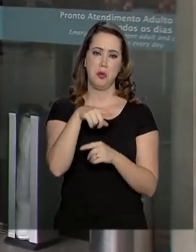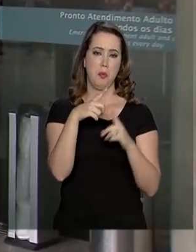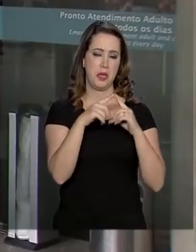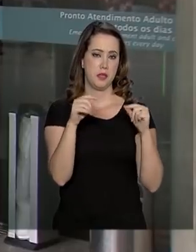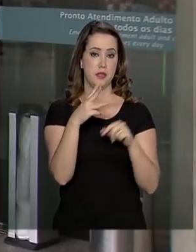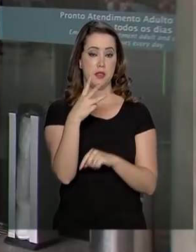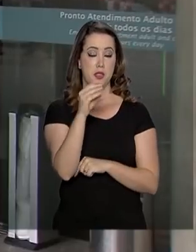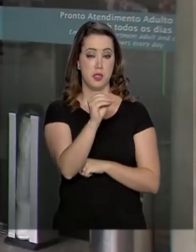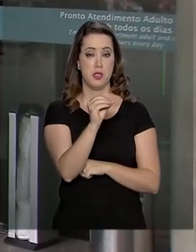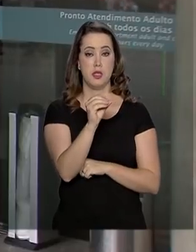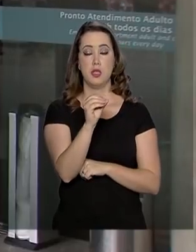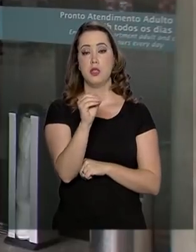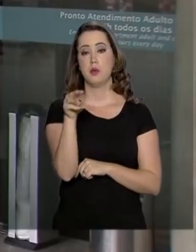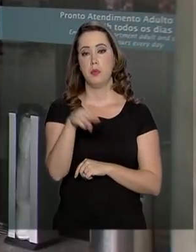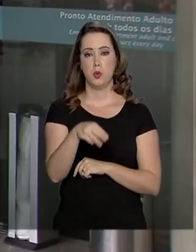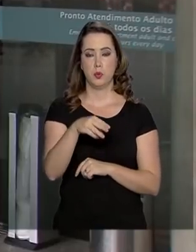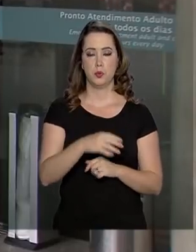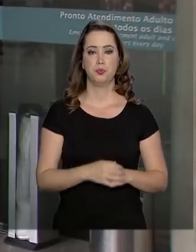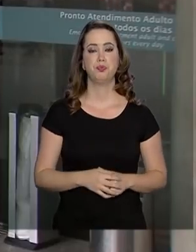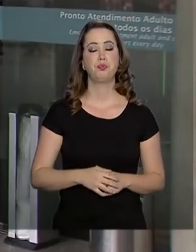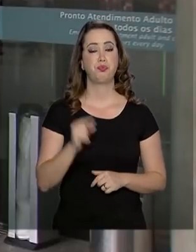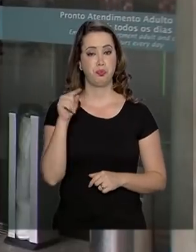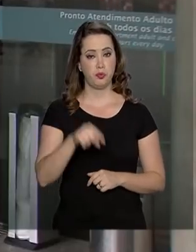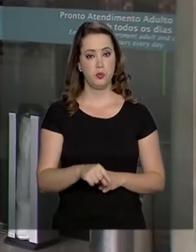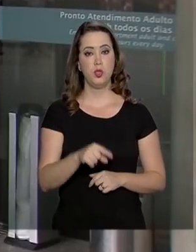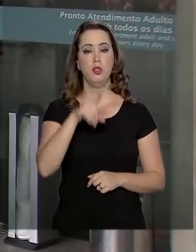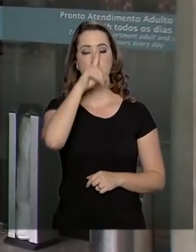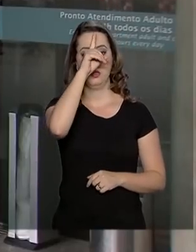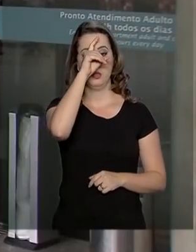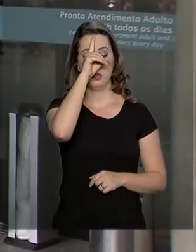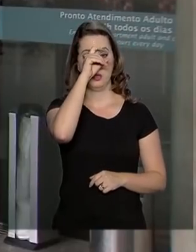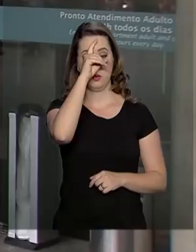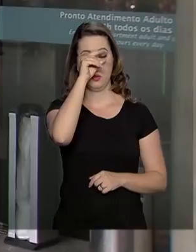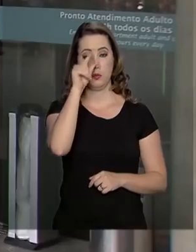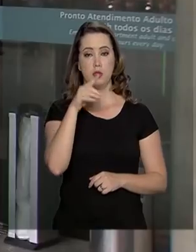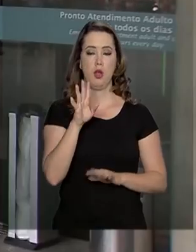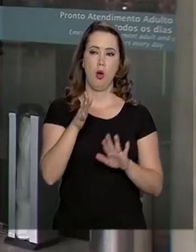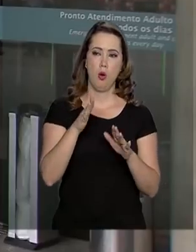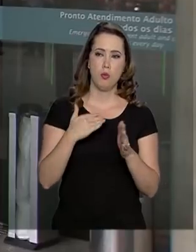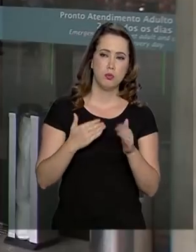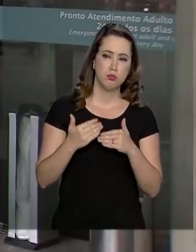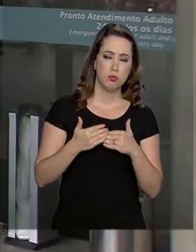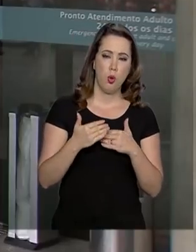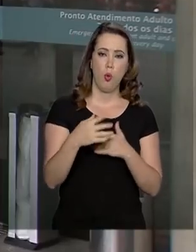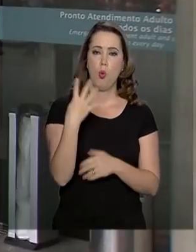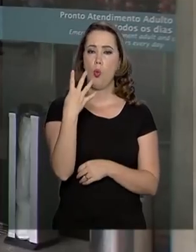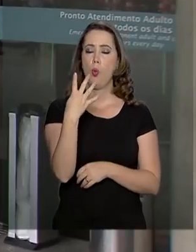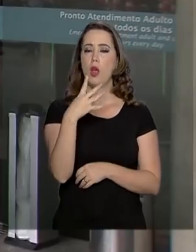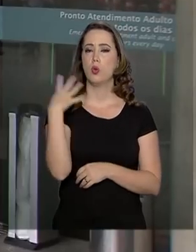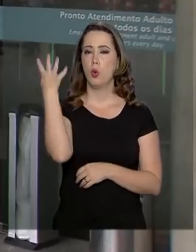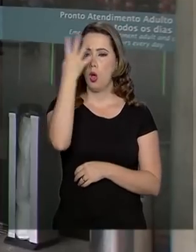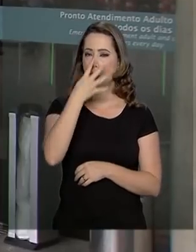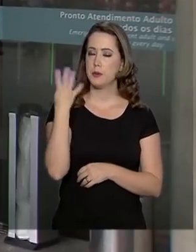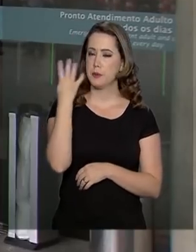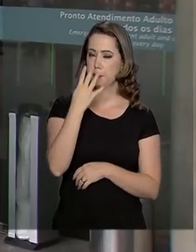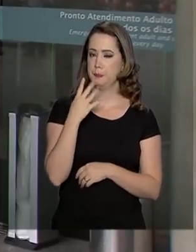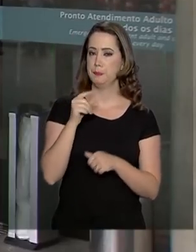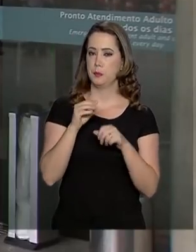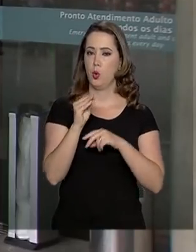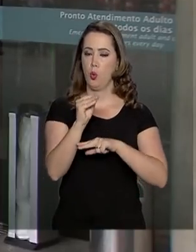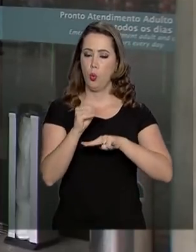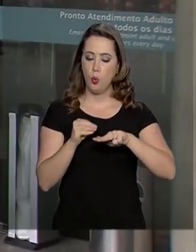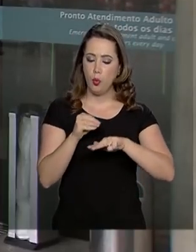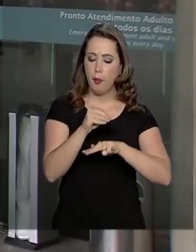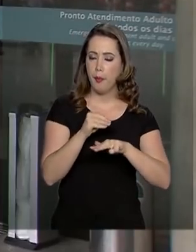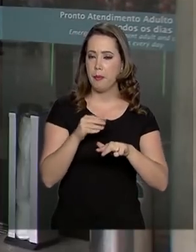presidente ficou por quatro horas aqui no Hospital Albert Einstein, realizou exames e também consultas. Foi a primeira